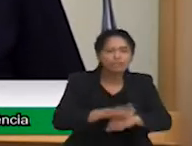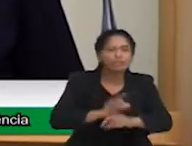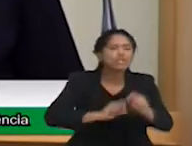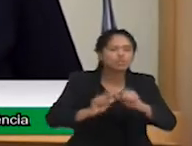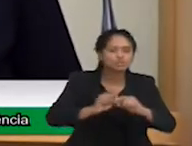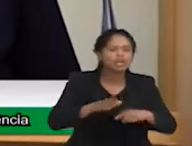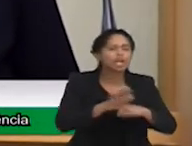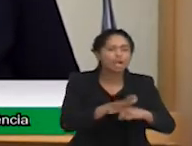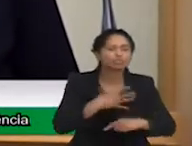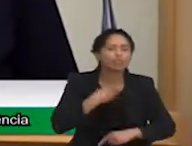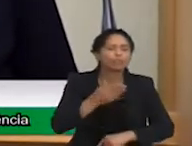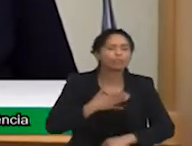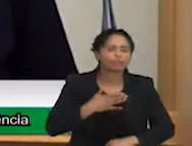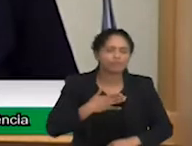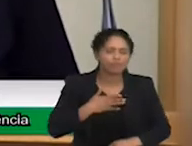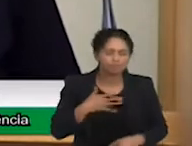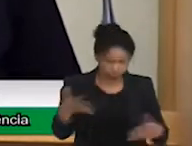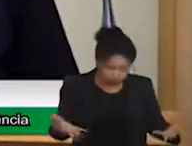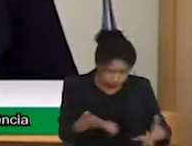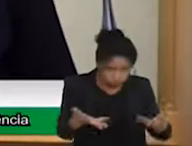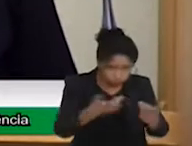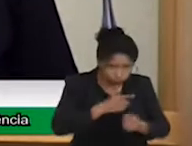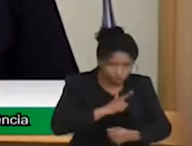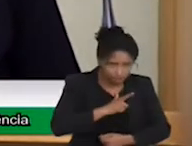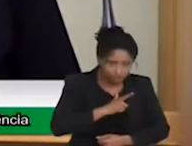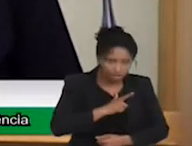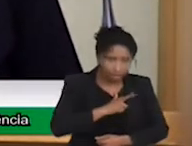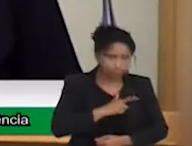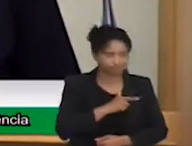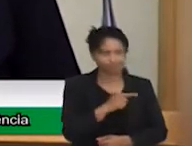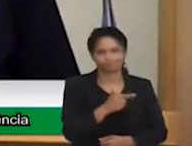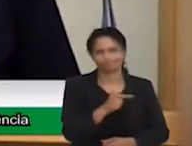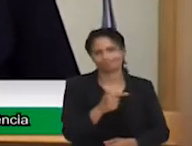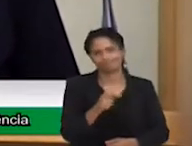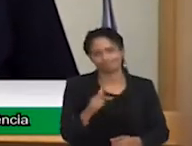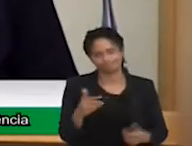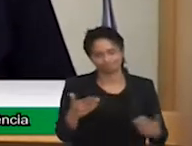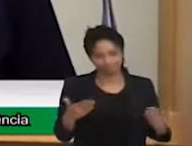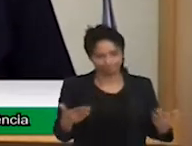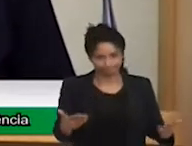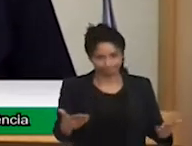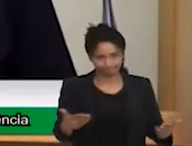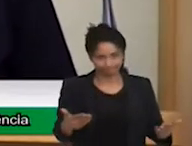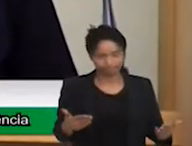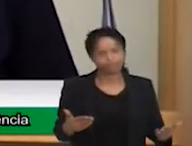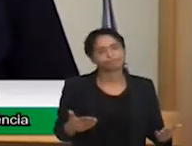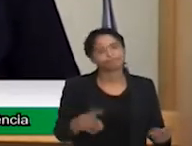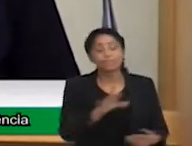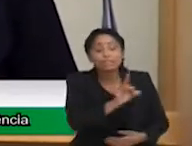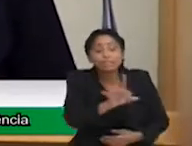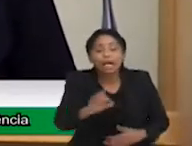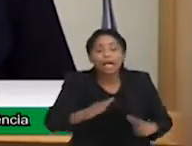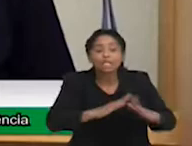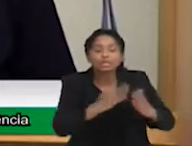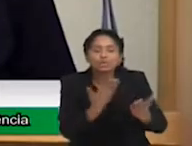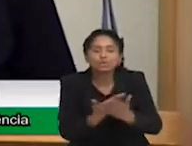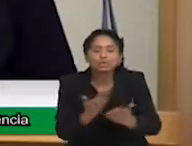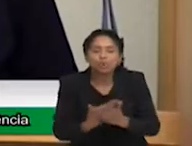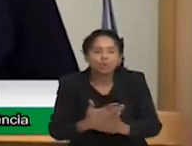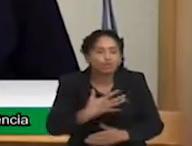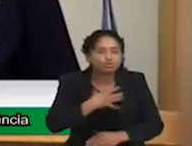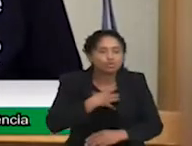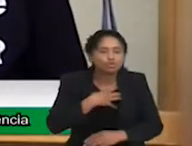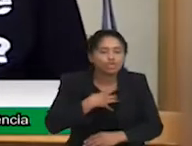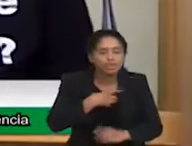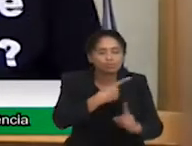Não há no município uma uniformidade de condutas. Cada escola conduz de uma forma. Existem escolas que